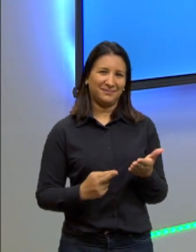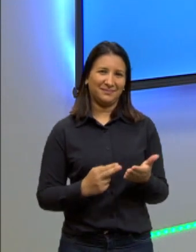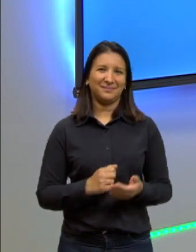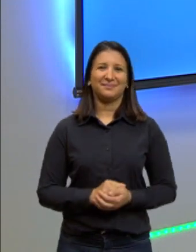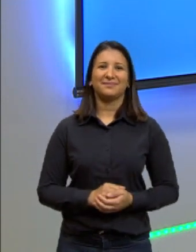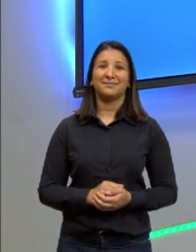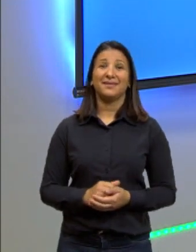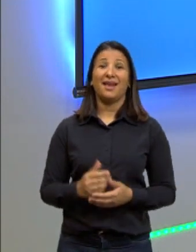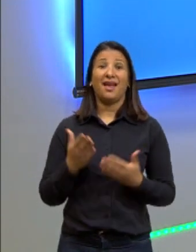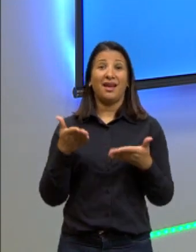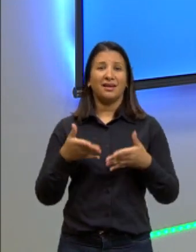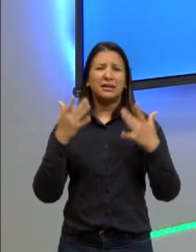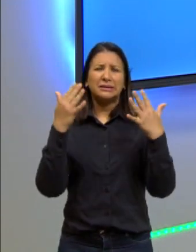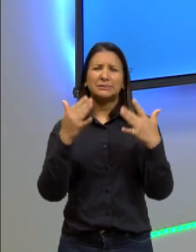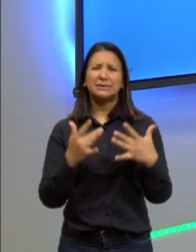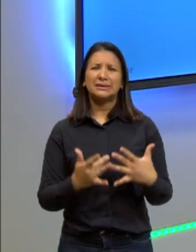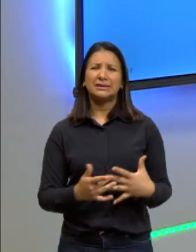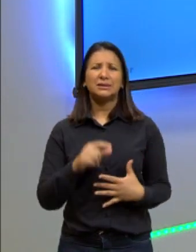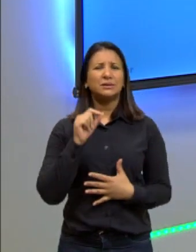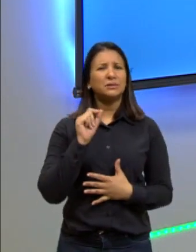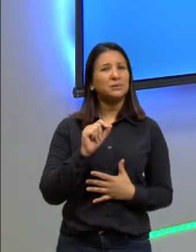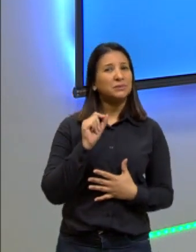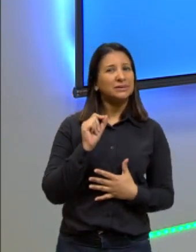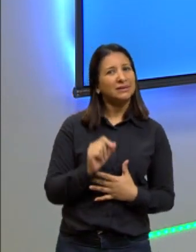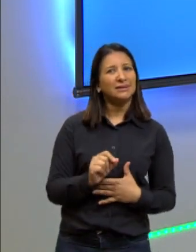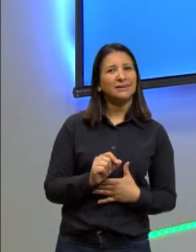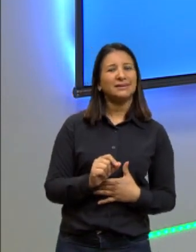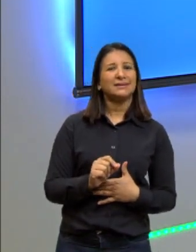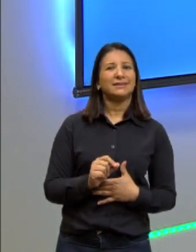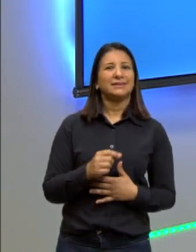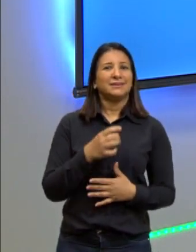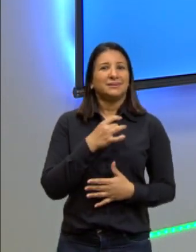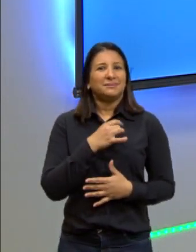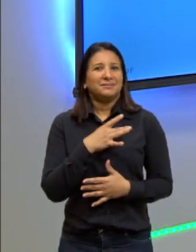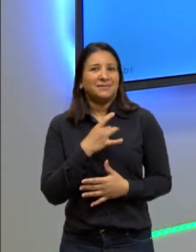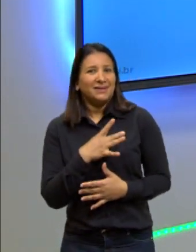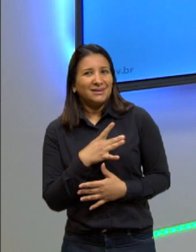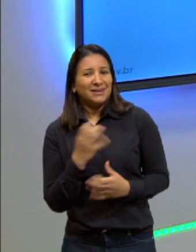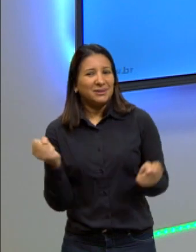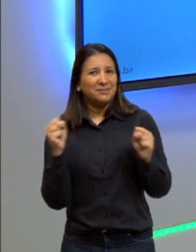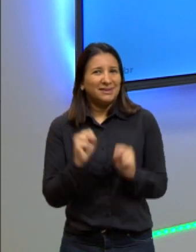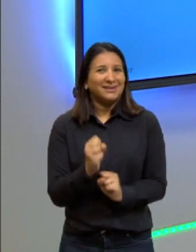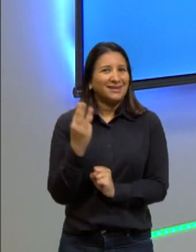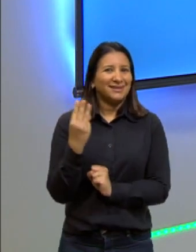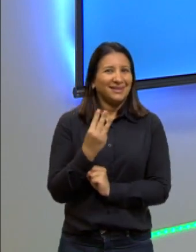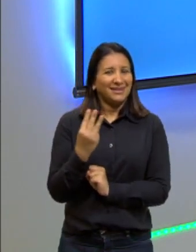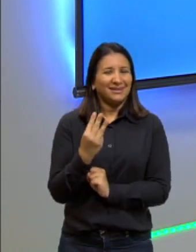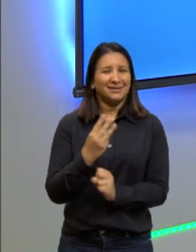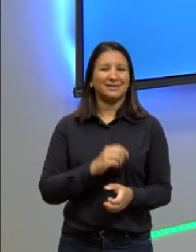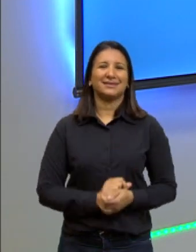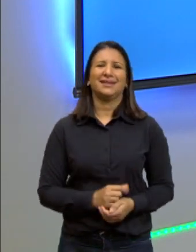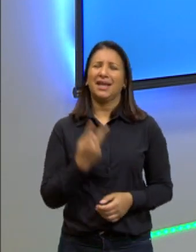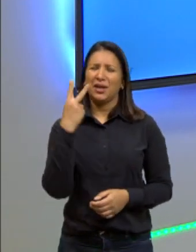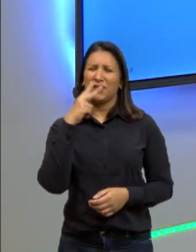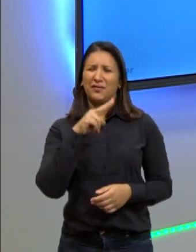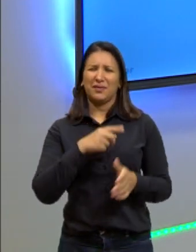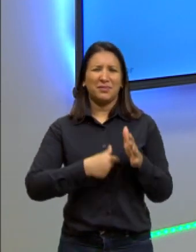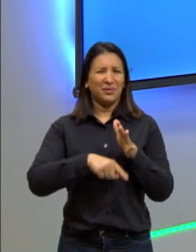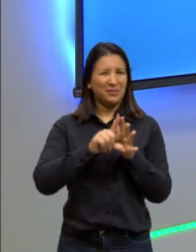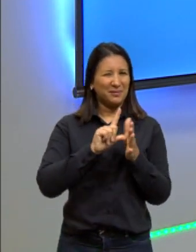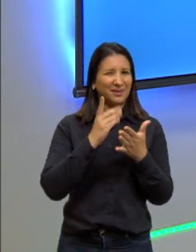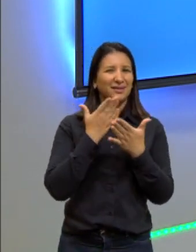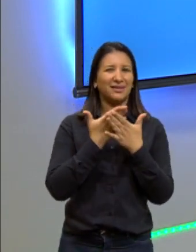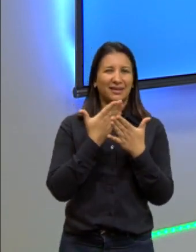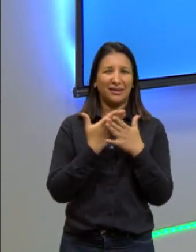Estamos falando hoje da tão temida competência 3. E aí, nós vimos lá no início da